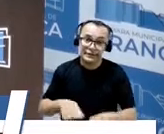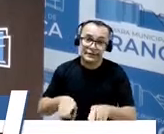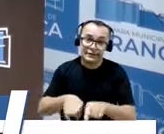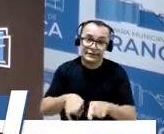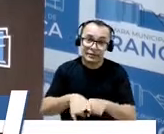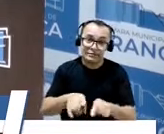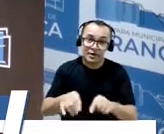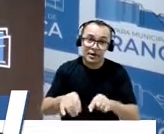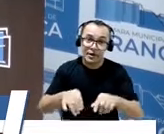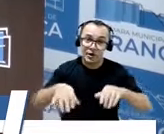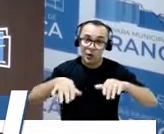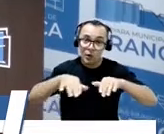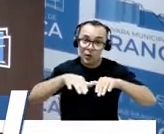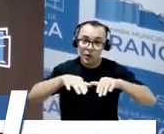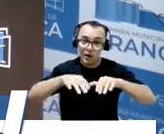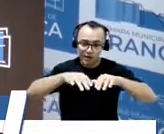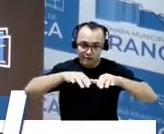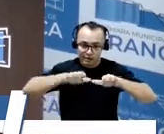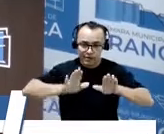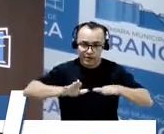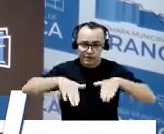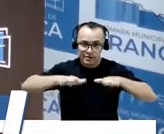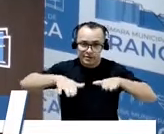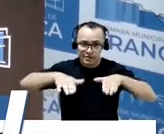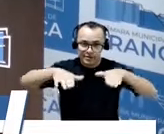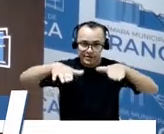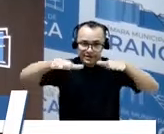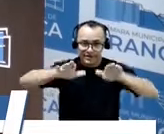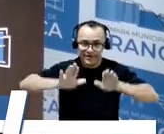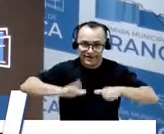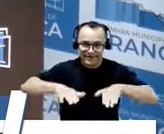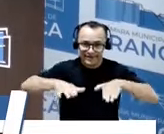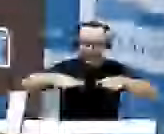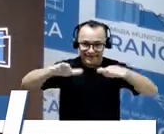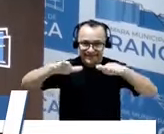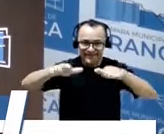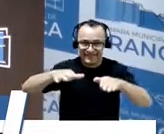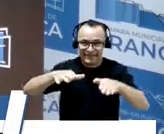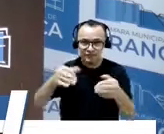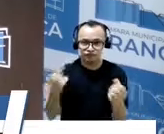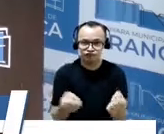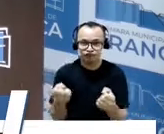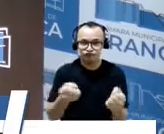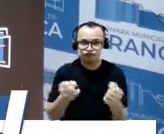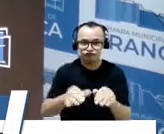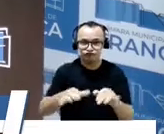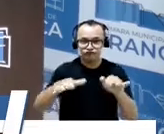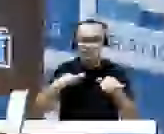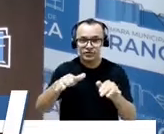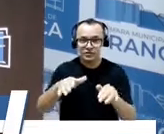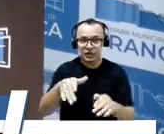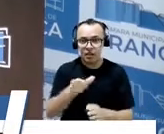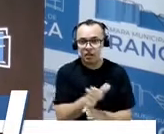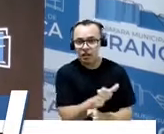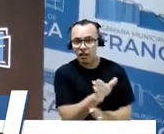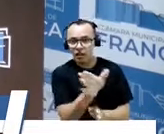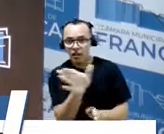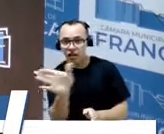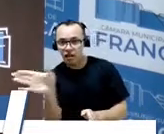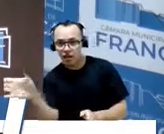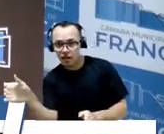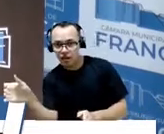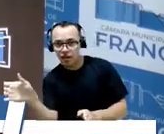que tem uma curva ali na frente. A entrada da chácara que tem lá, das chácaras que tem ali, também